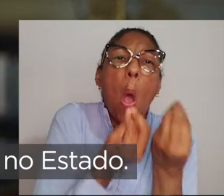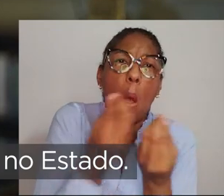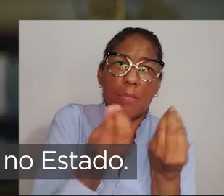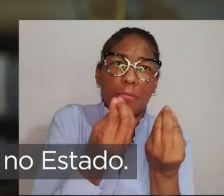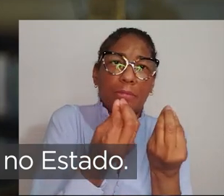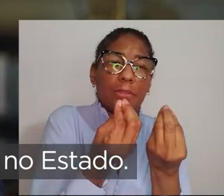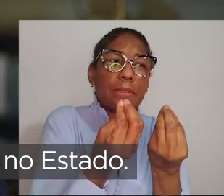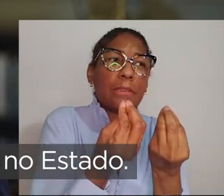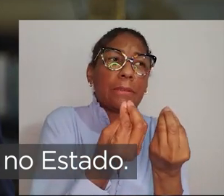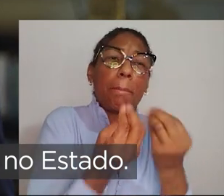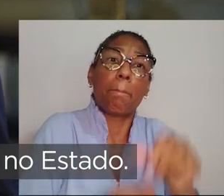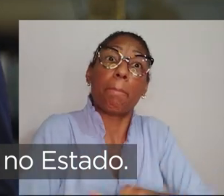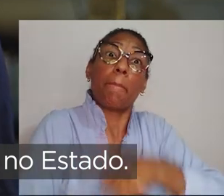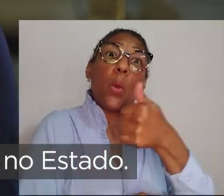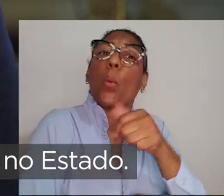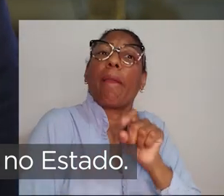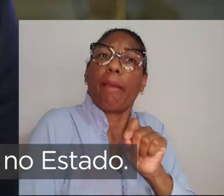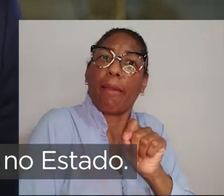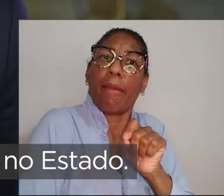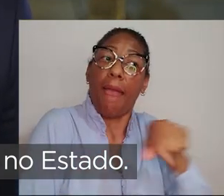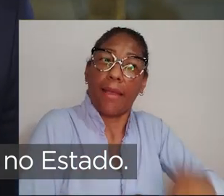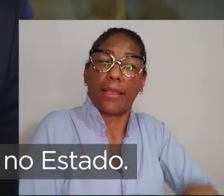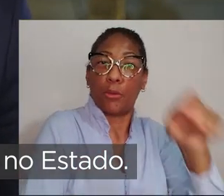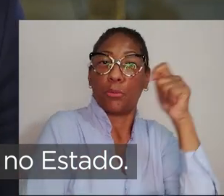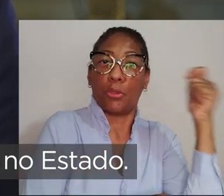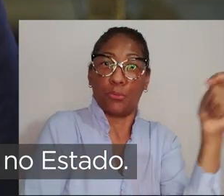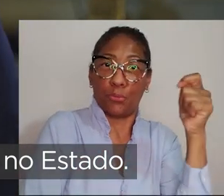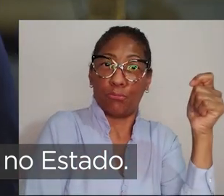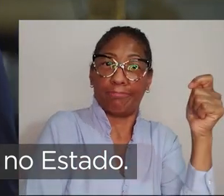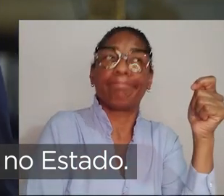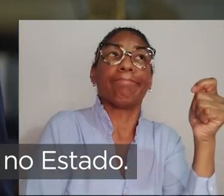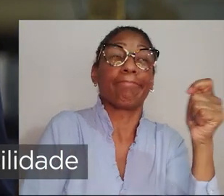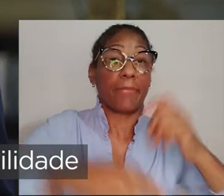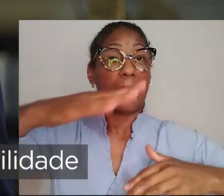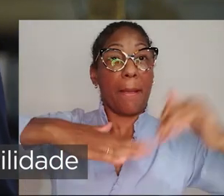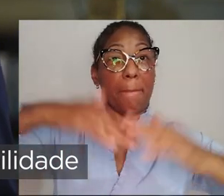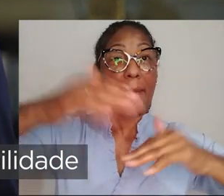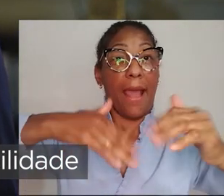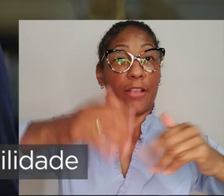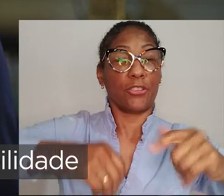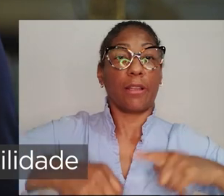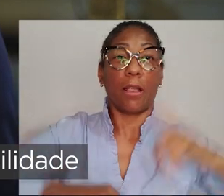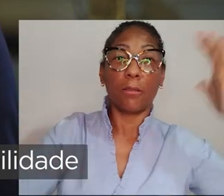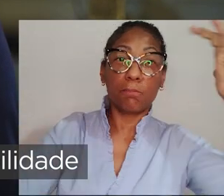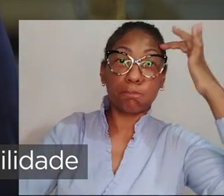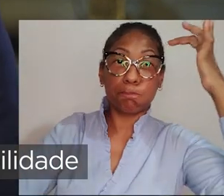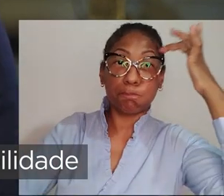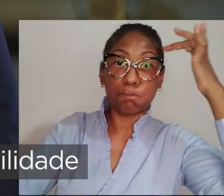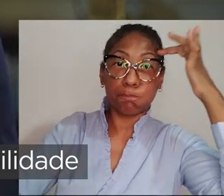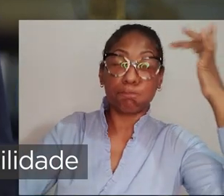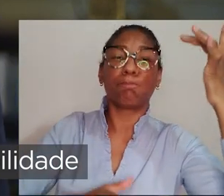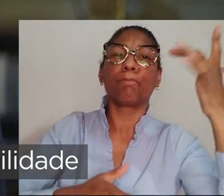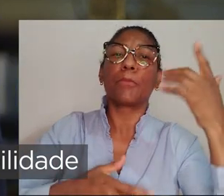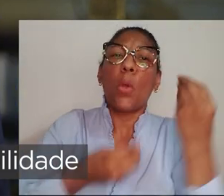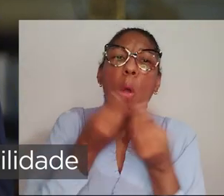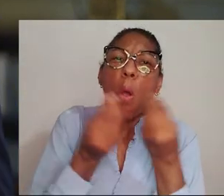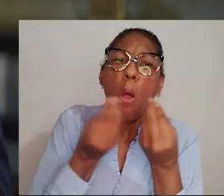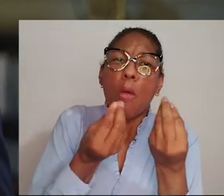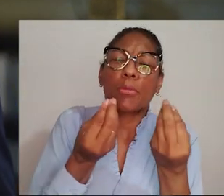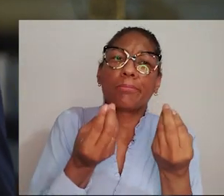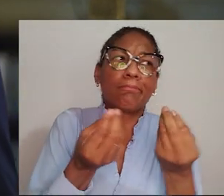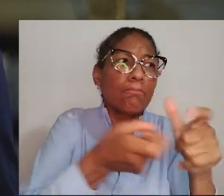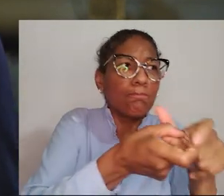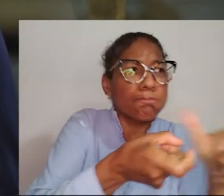reação que pode ser mais eficaz aqui no Estado. Todas as nossas ações são guiadas pela razoabilidade,